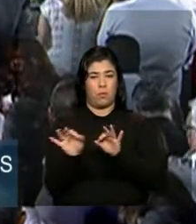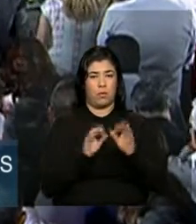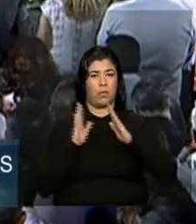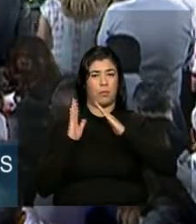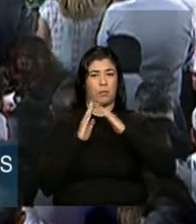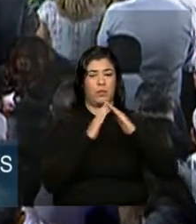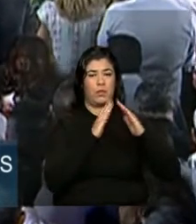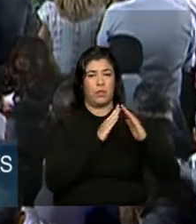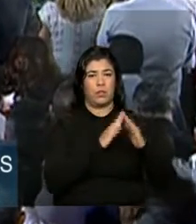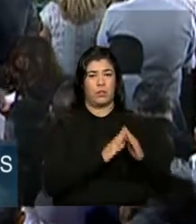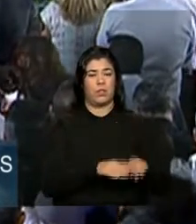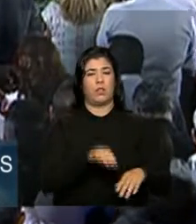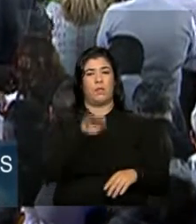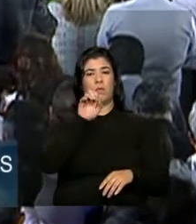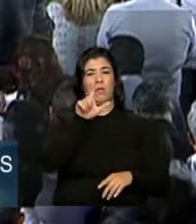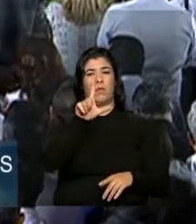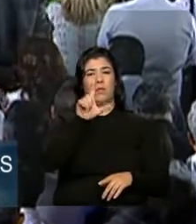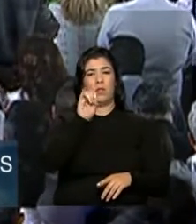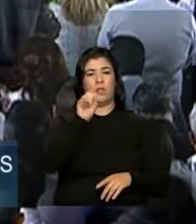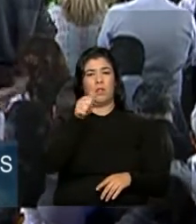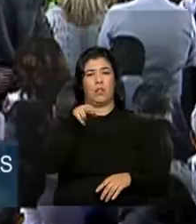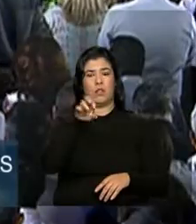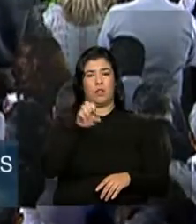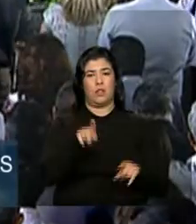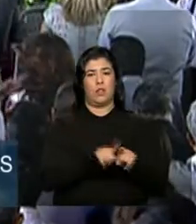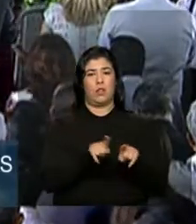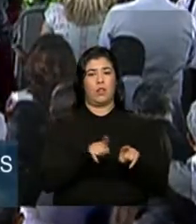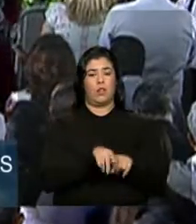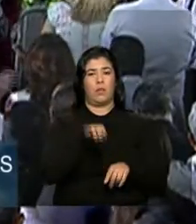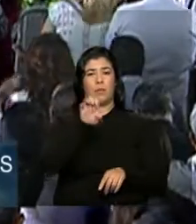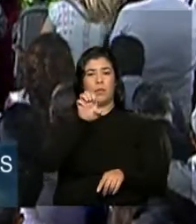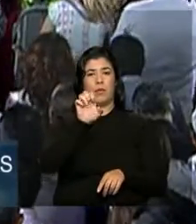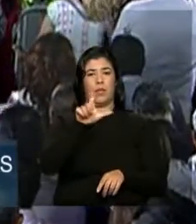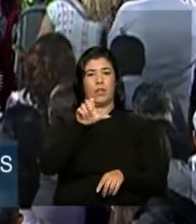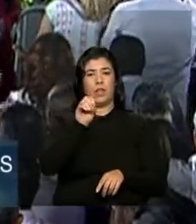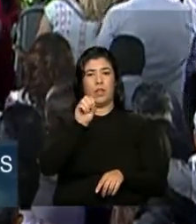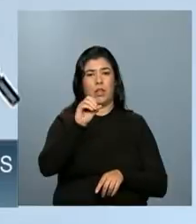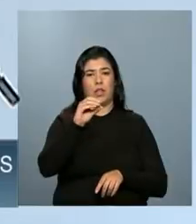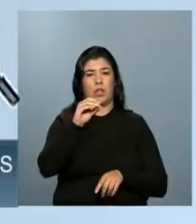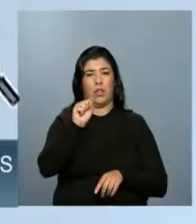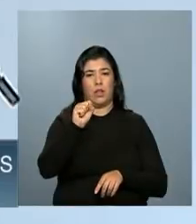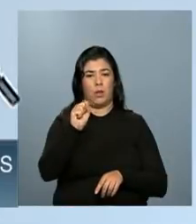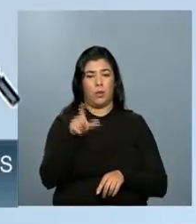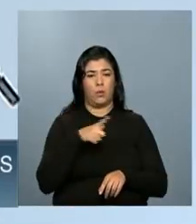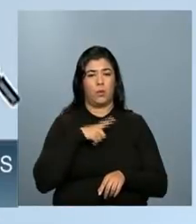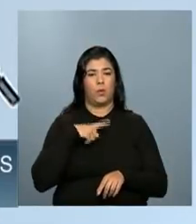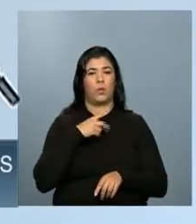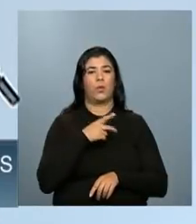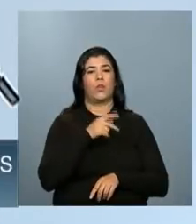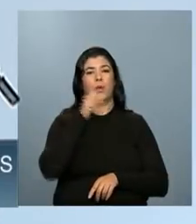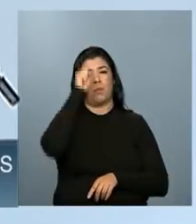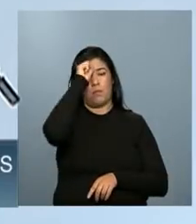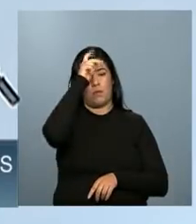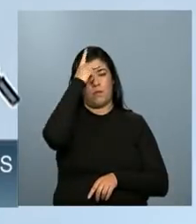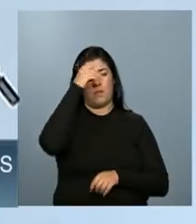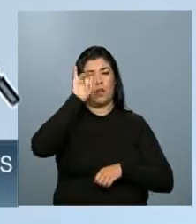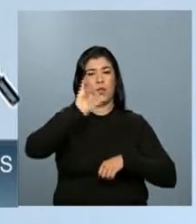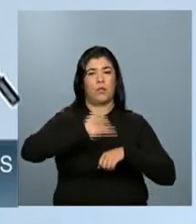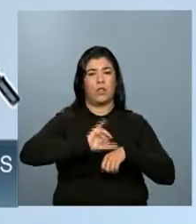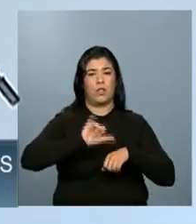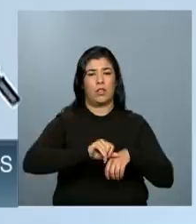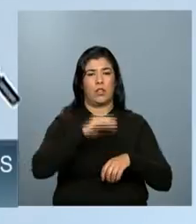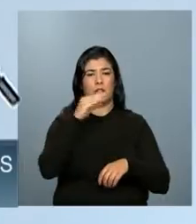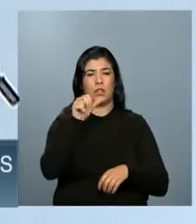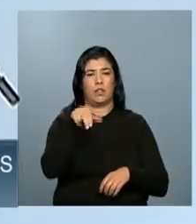Gussoni. Meu amigo Elcio, prefeito de Centralina, nosso presidente da ANVAP, que eu estou vendo